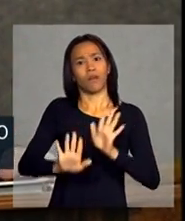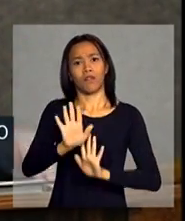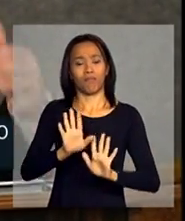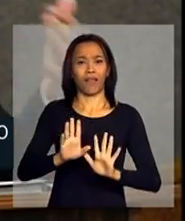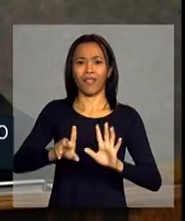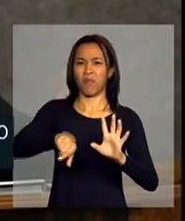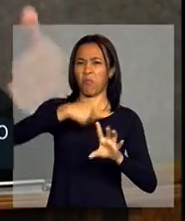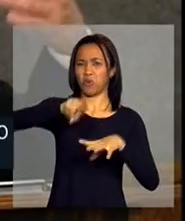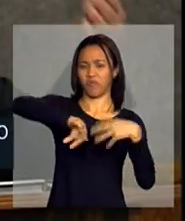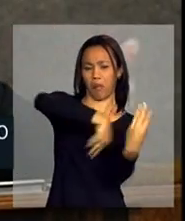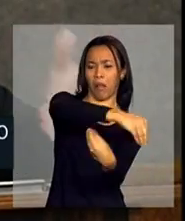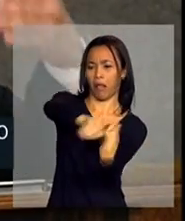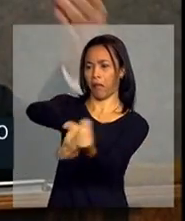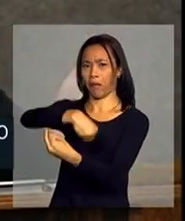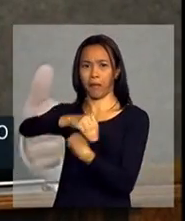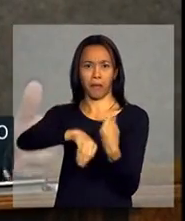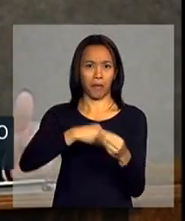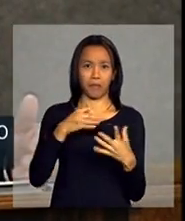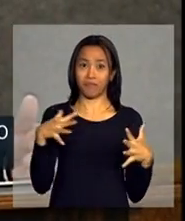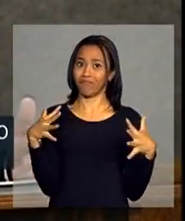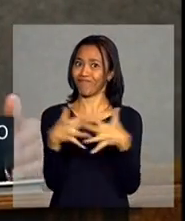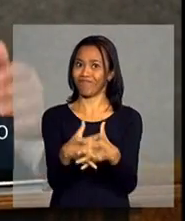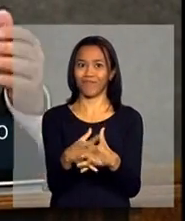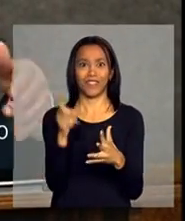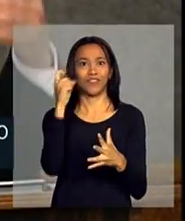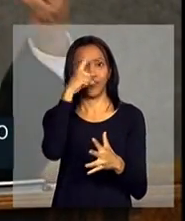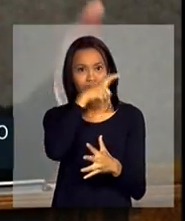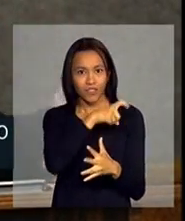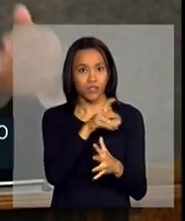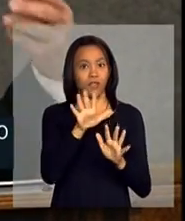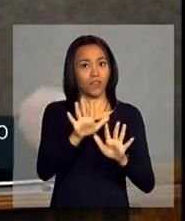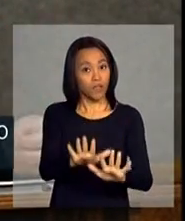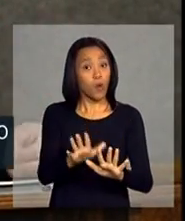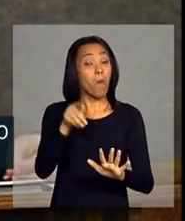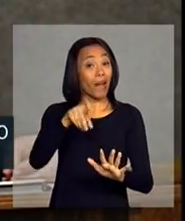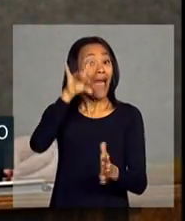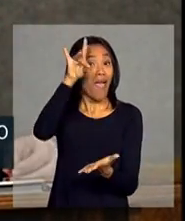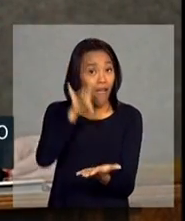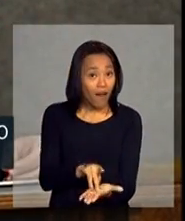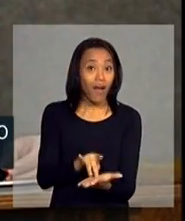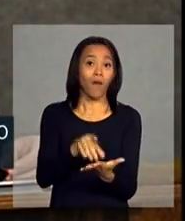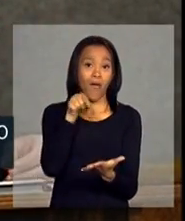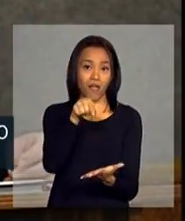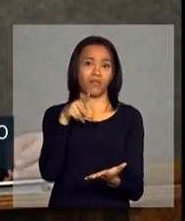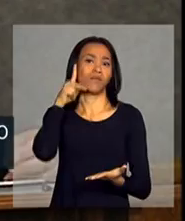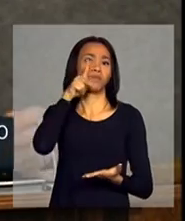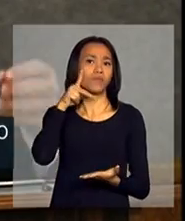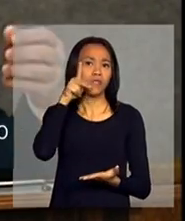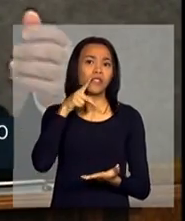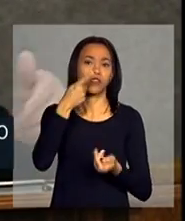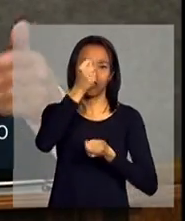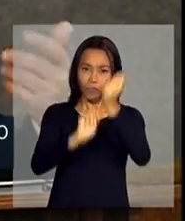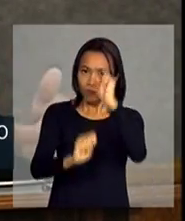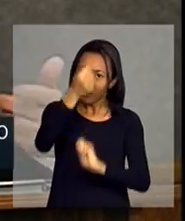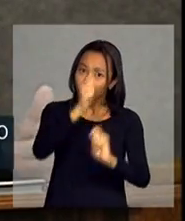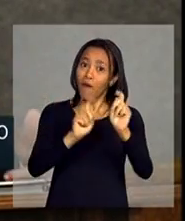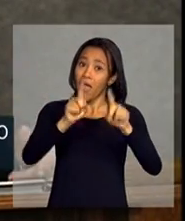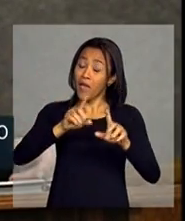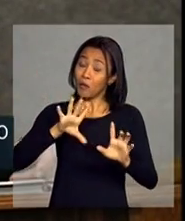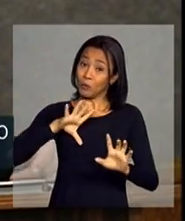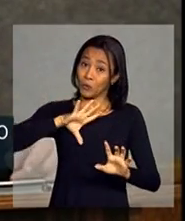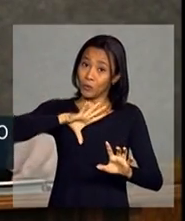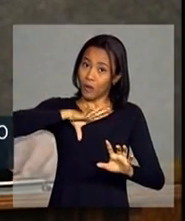não virar uma panaceia e simplesmente um discurso, quer dizer, isso para se tornar efetivo é um esforço